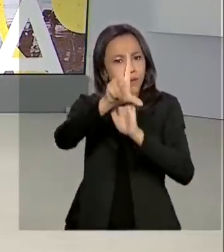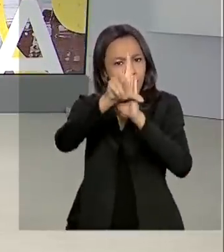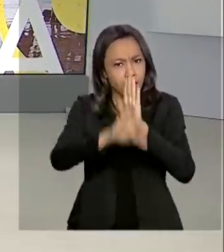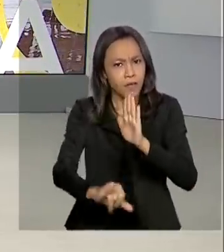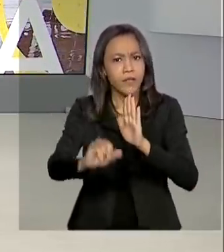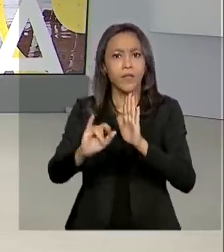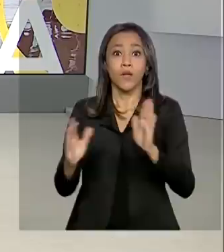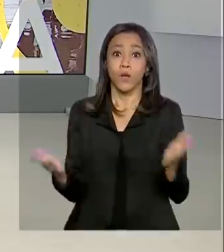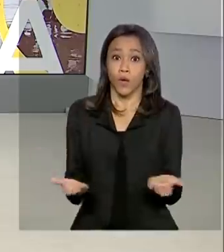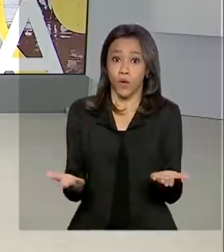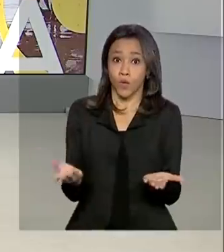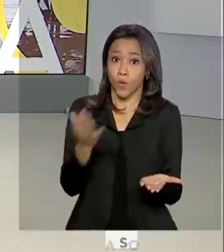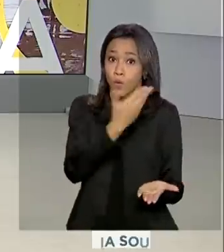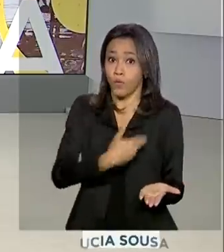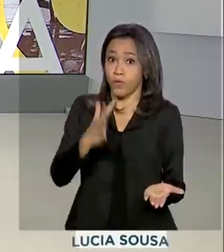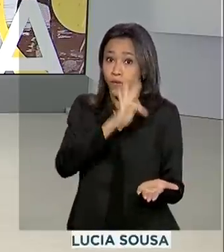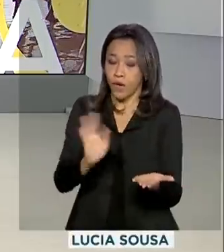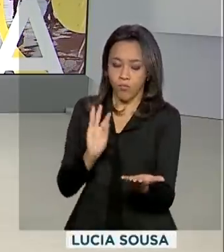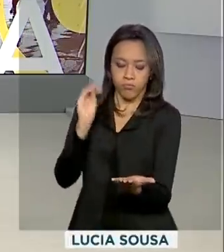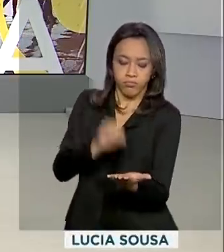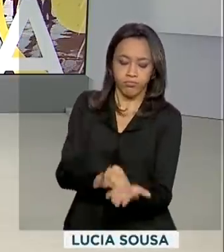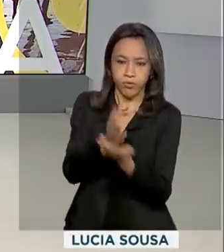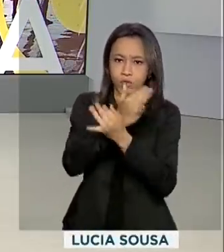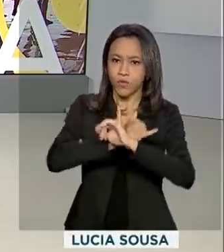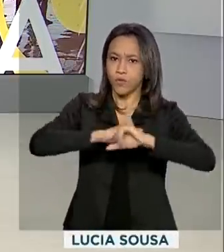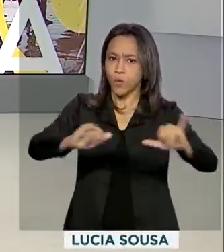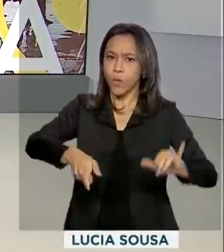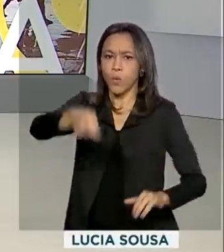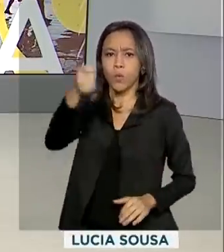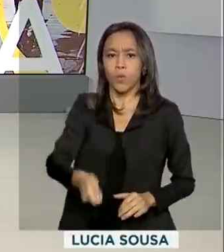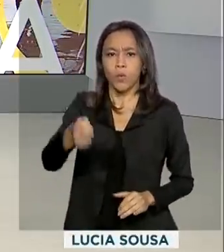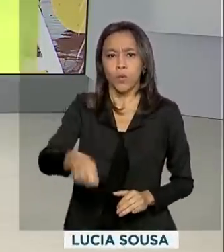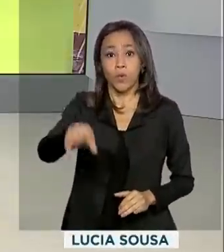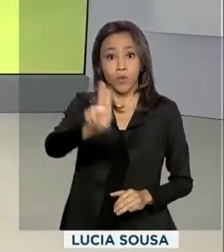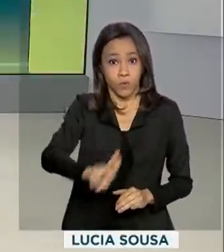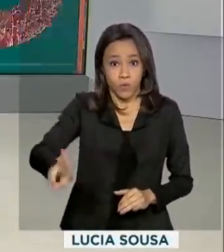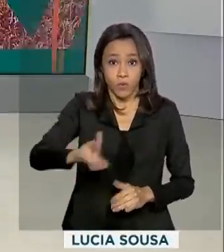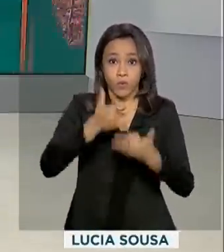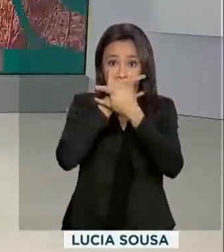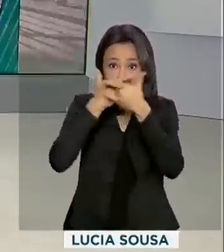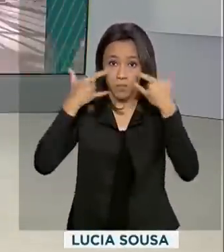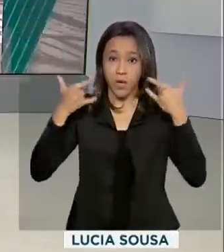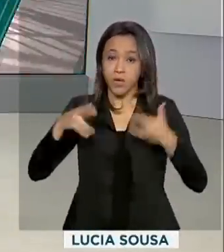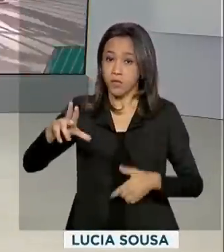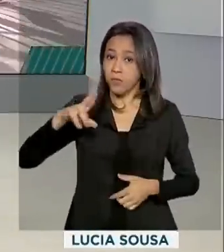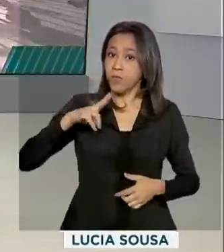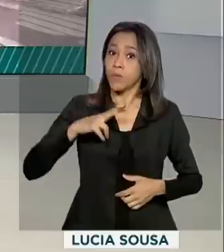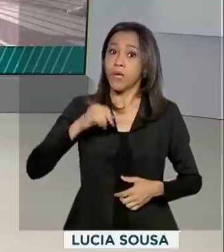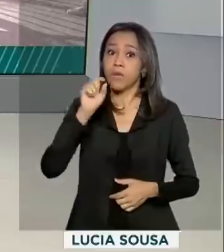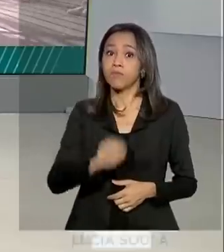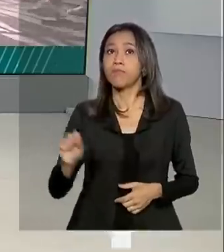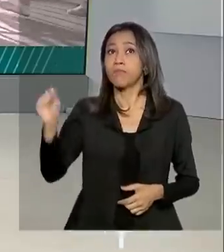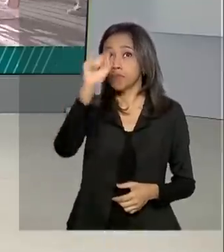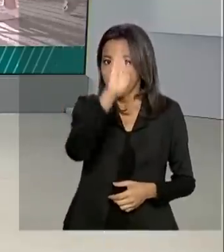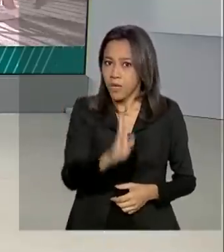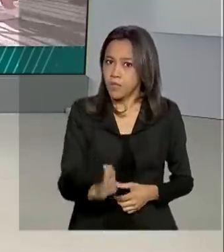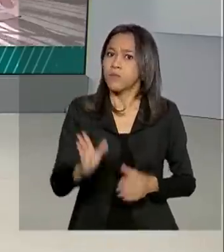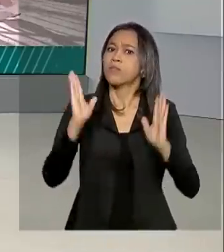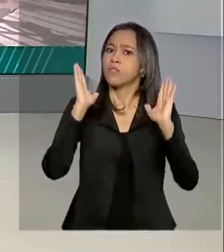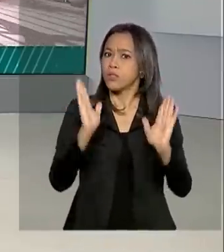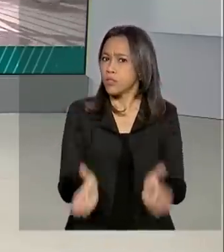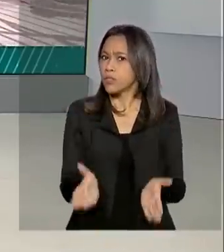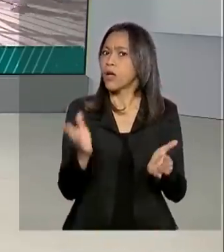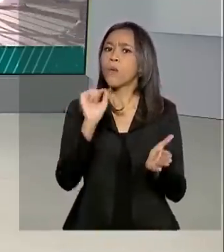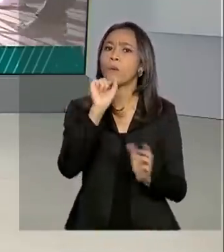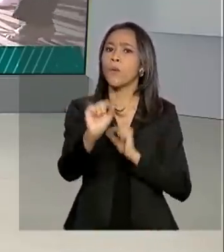Diário Oficial da União de hoje traz a obrigatoriedade do uso de máscaras de proteção individual no país. E a gente já começa essa